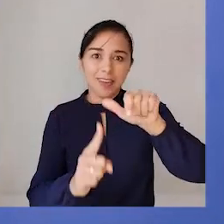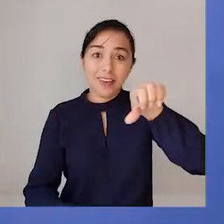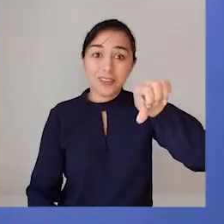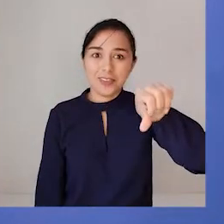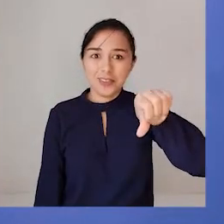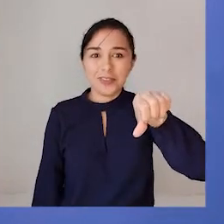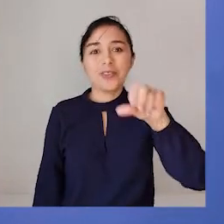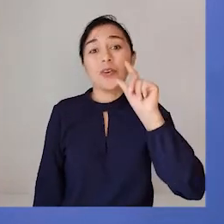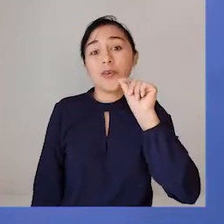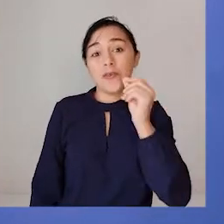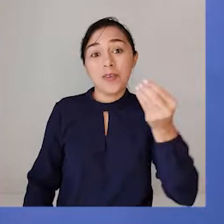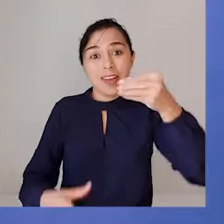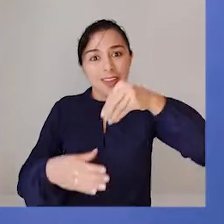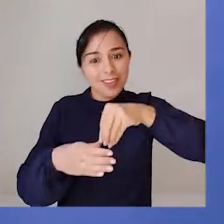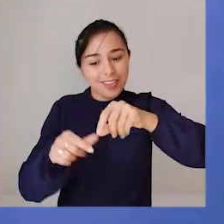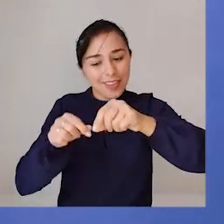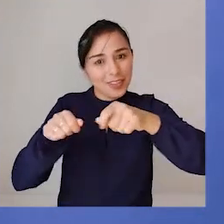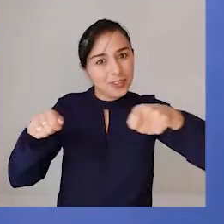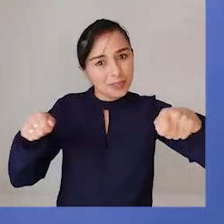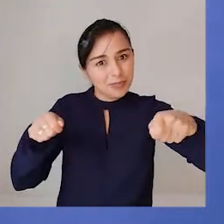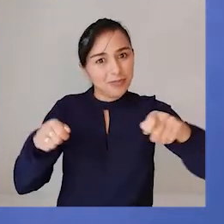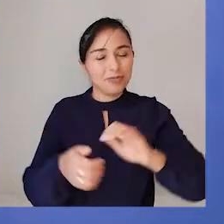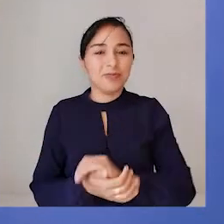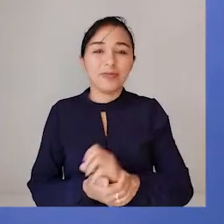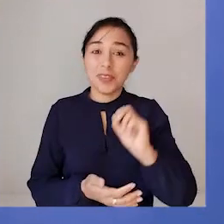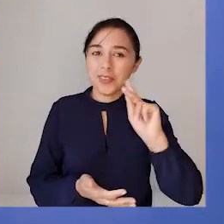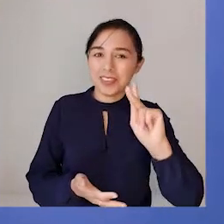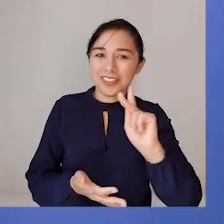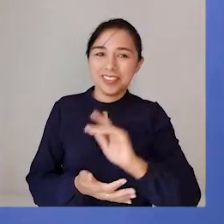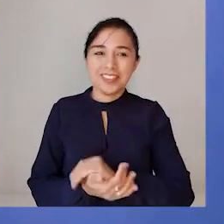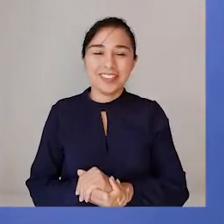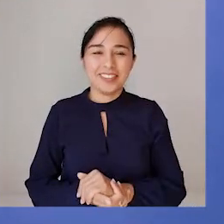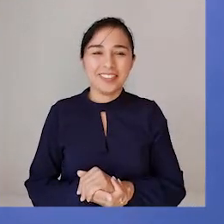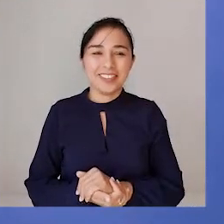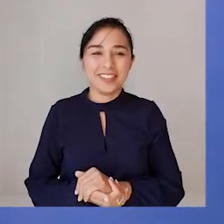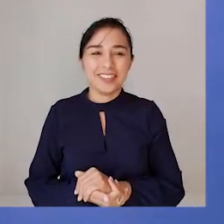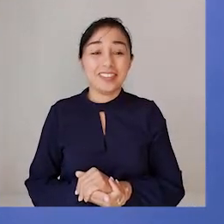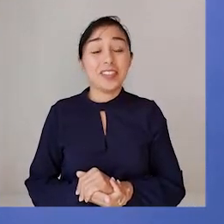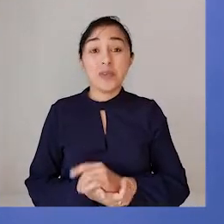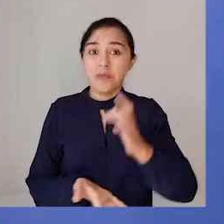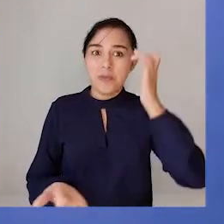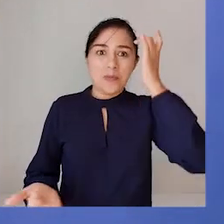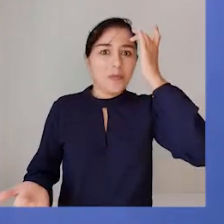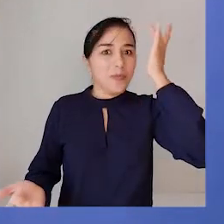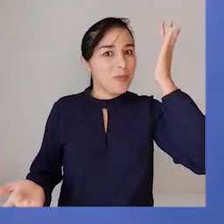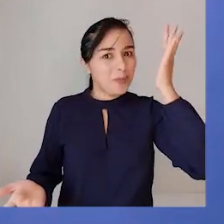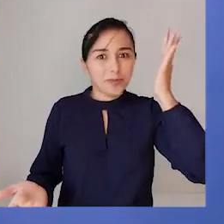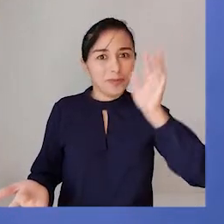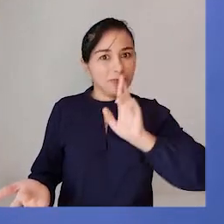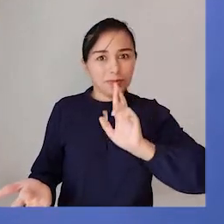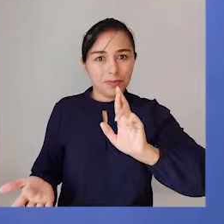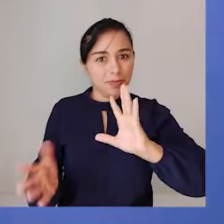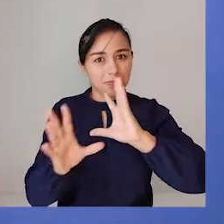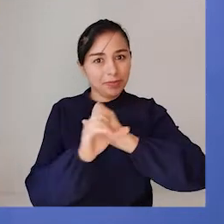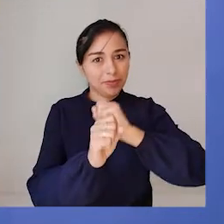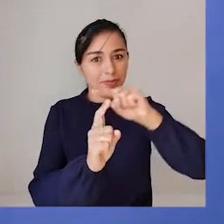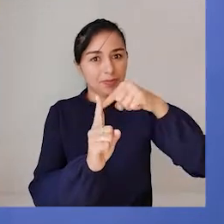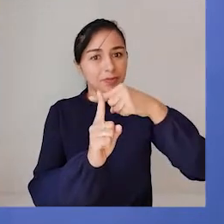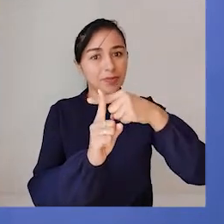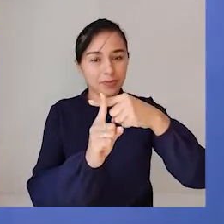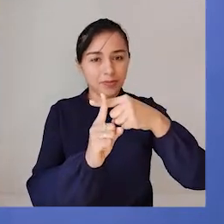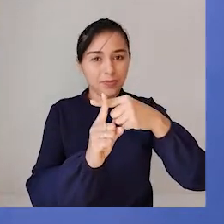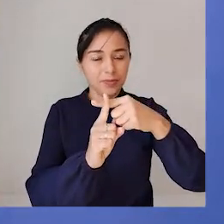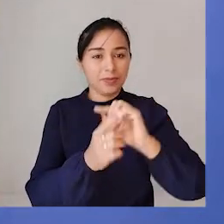lápis dentro do seu estojo. Ok? Observem que foi muito fácil desenvolver esse cálculo